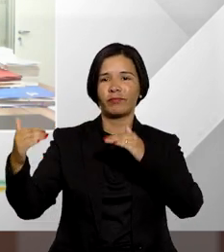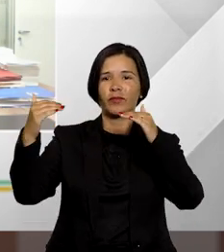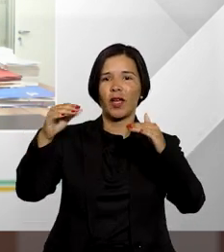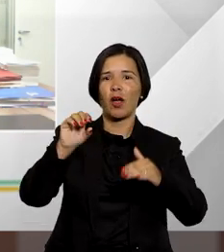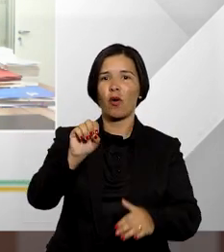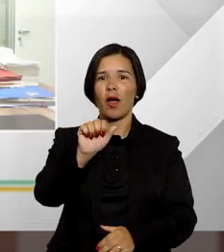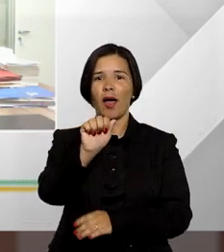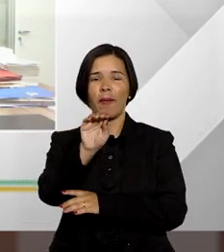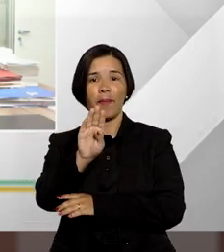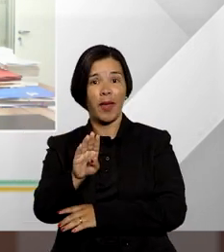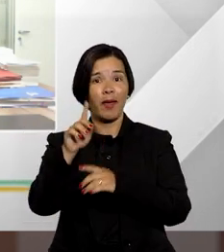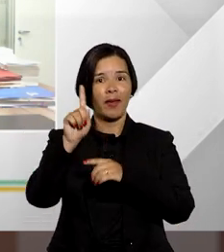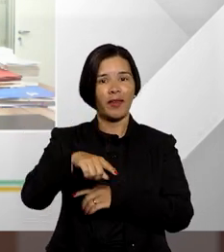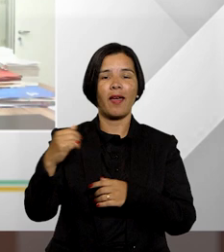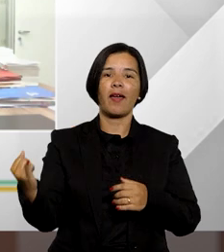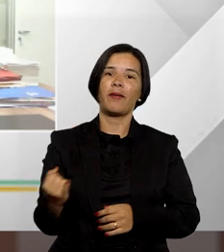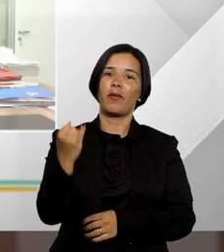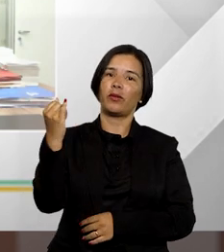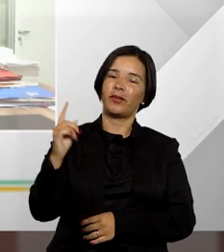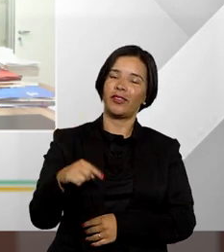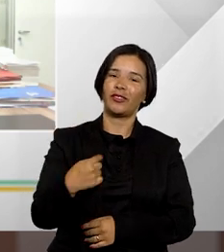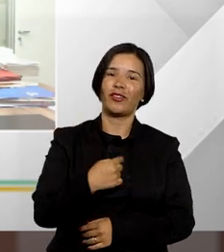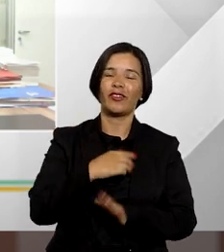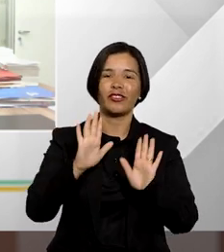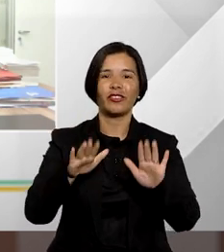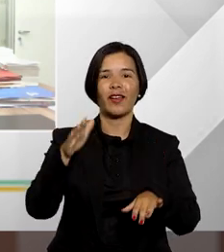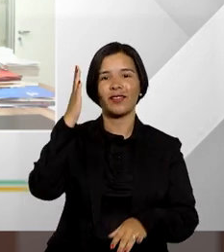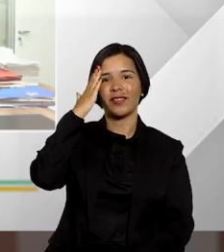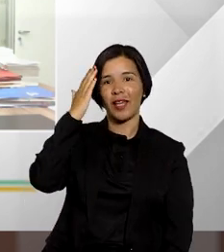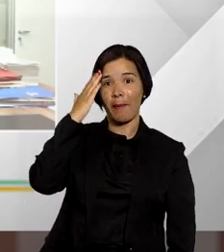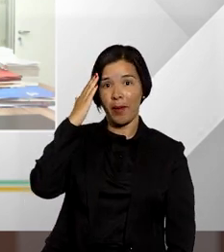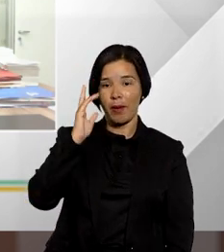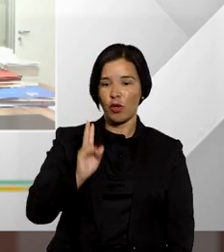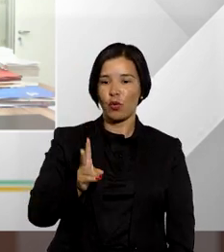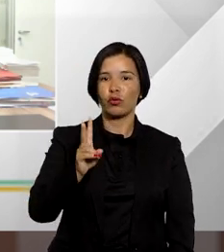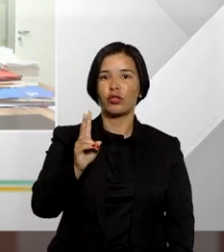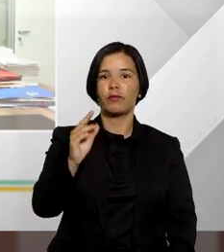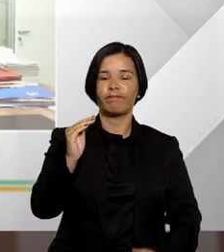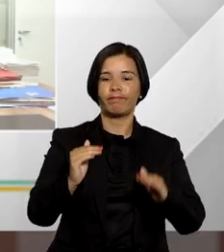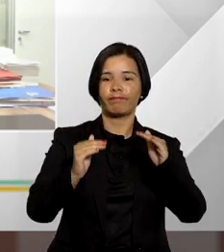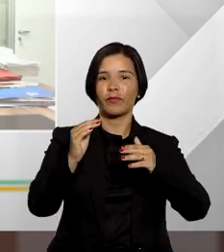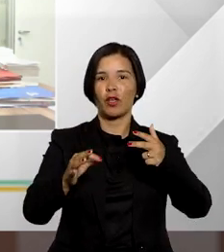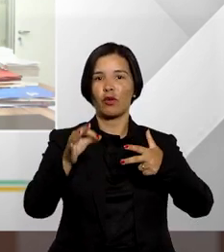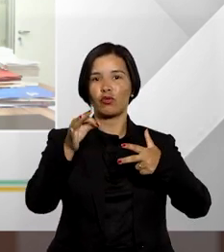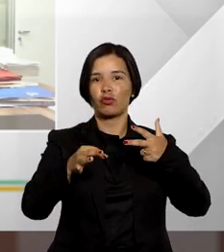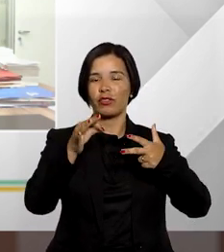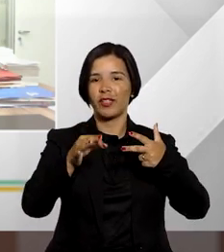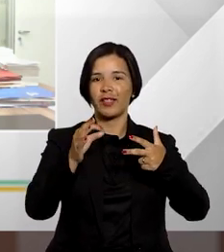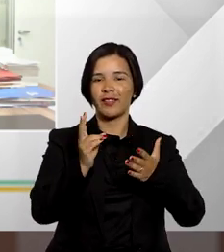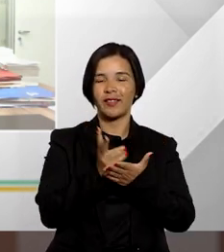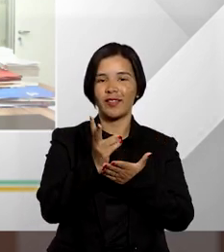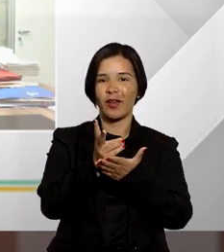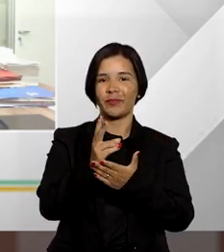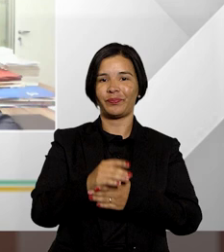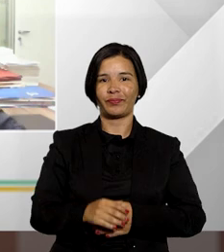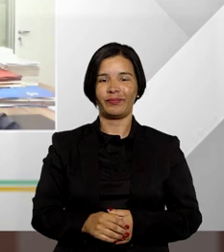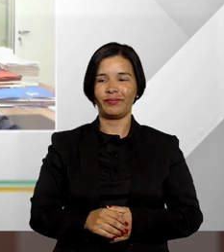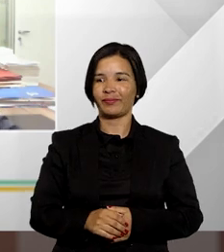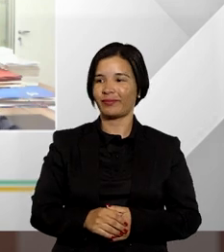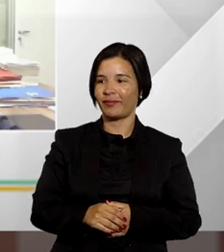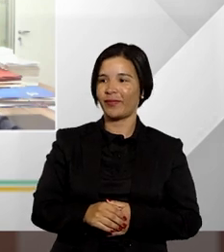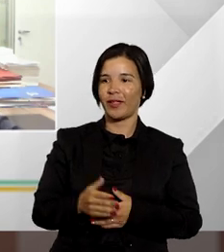classe a advocatícia que é essencial como todos nós sabemos para manter os pilares da justiça começando então